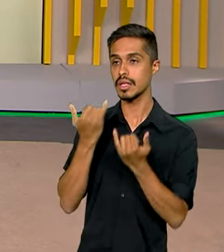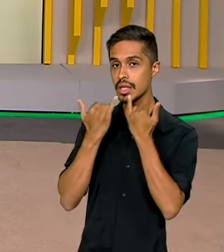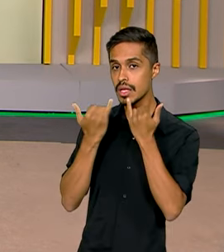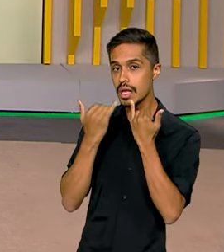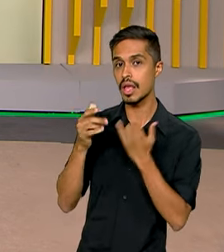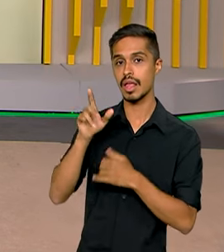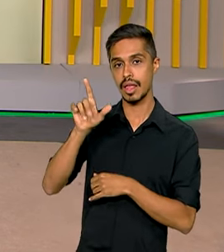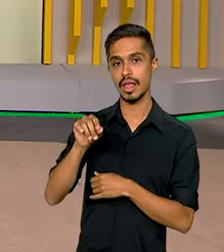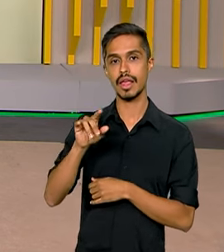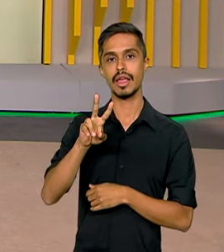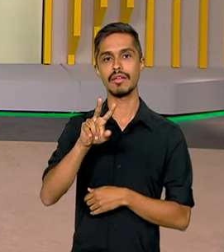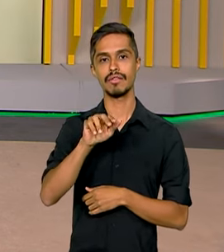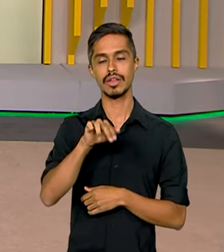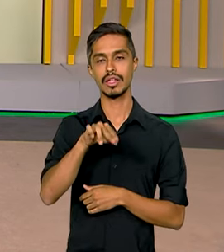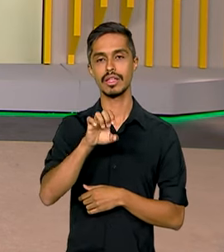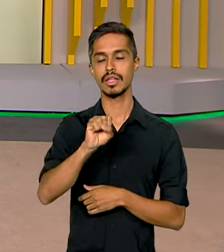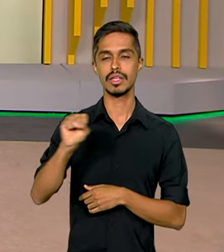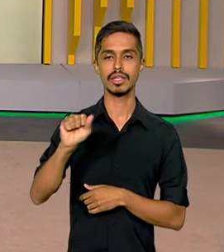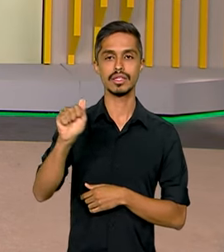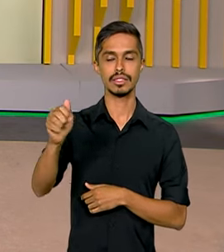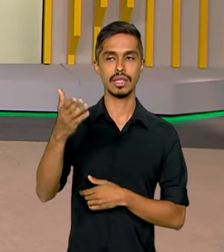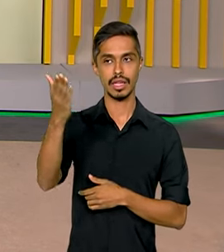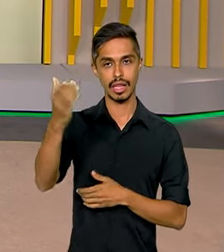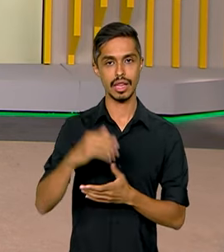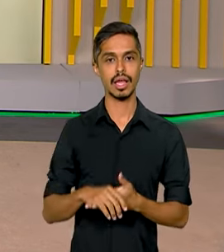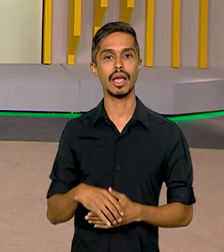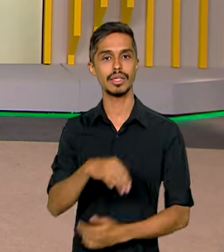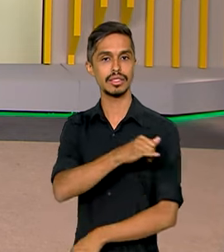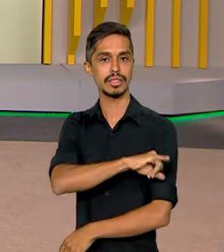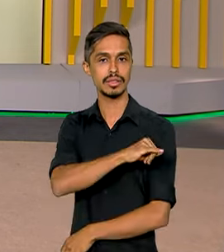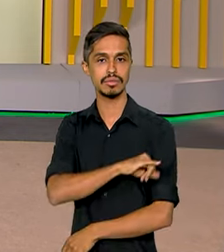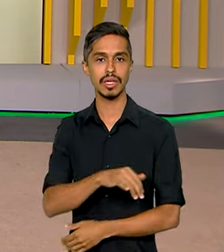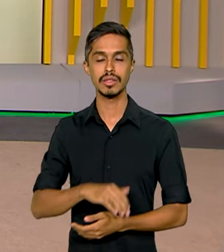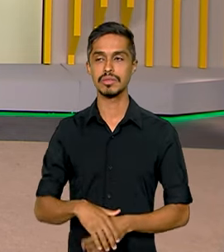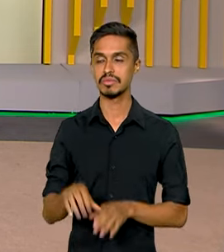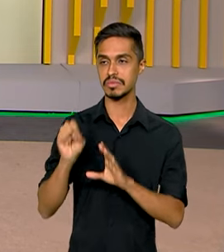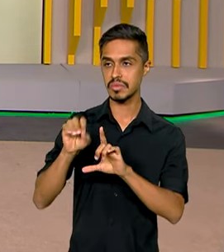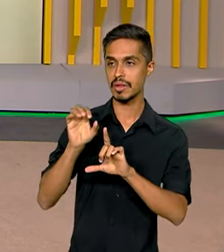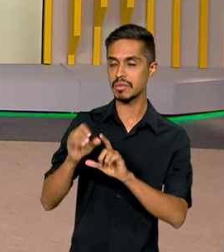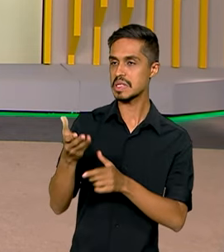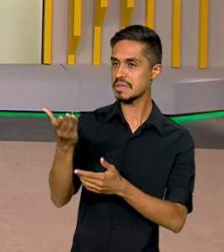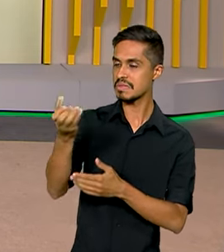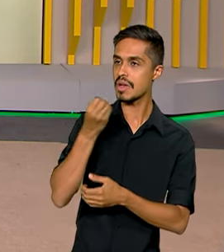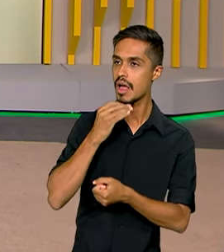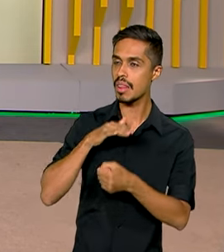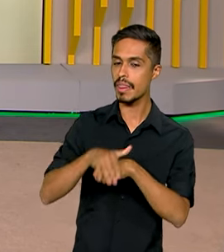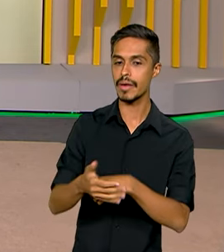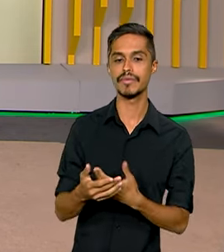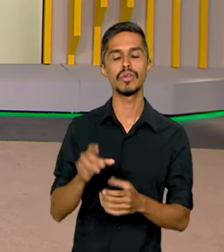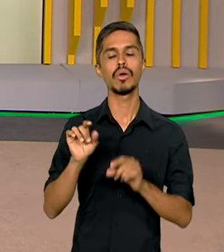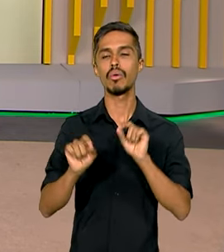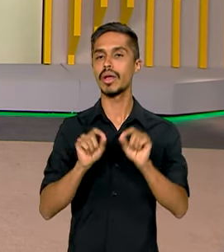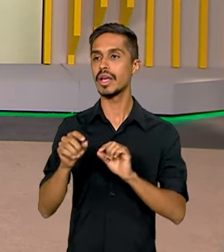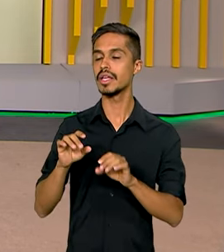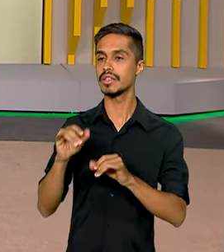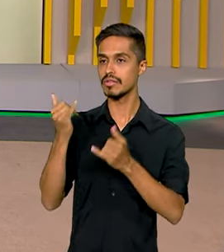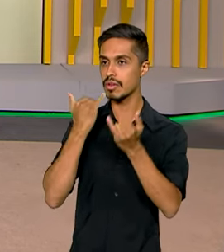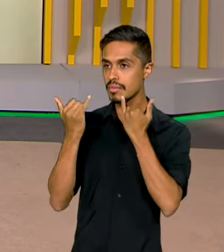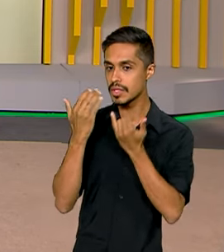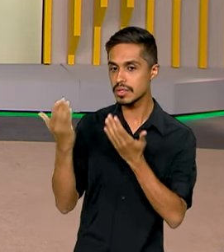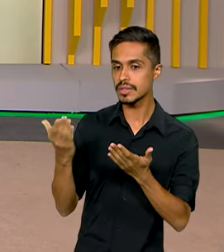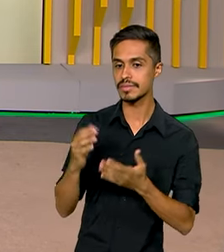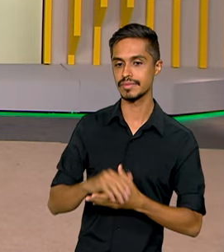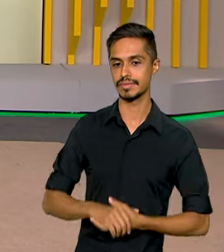repórter Vanessa Casalino, que fala com a gente ao vivo de São Paulo. Boa noite, Vanessa. Quais são os dados do IBGE? Por favor.